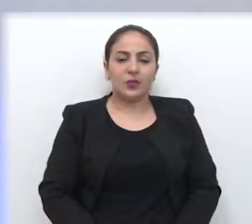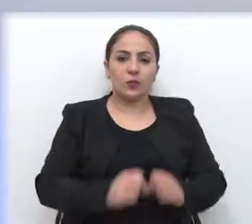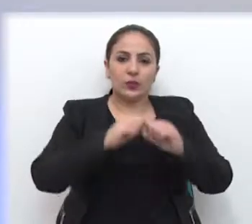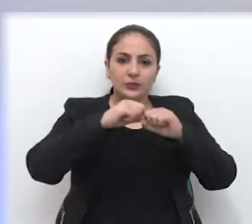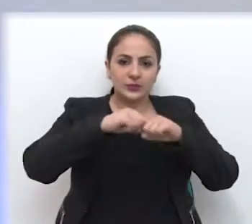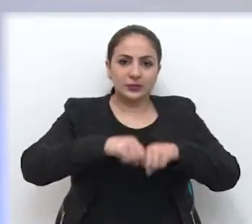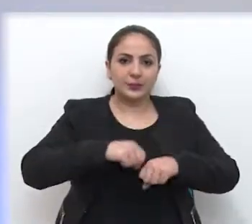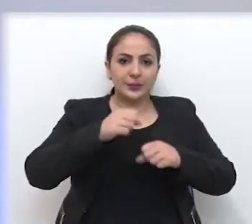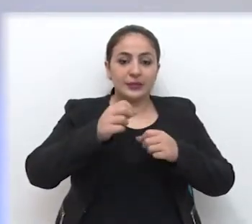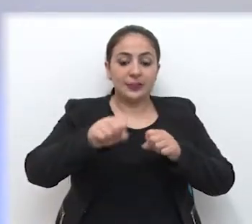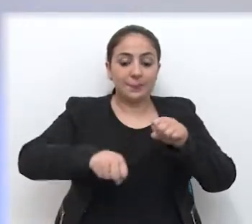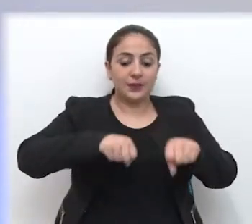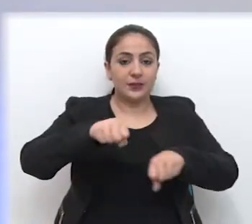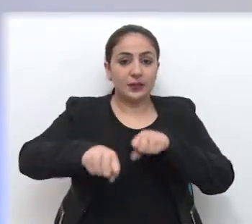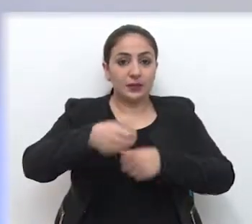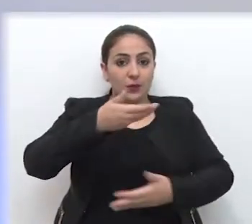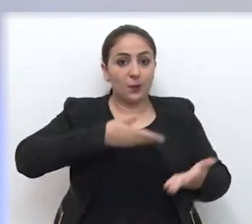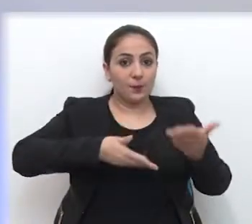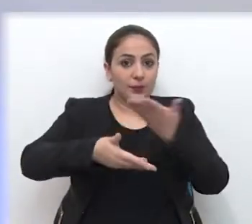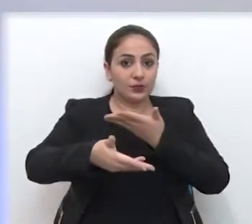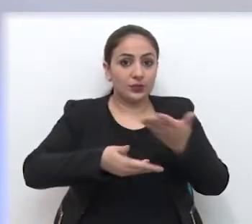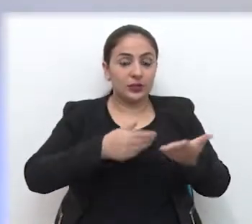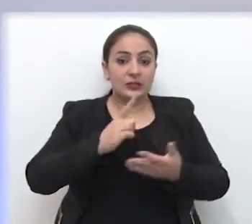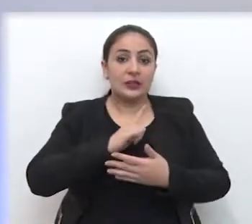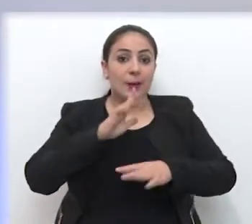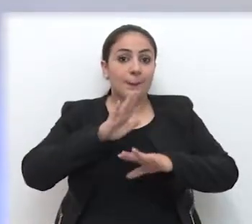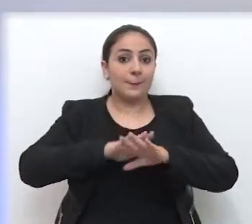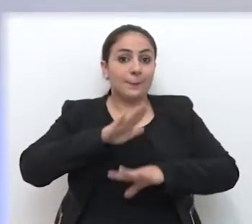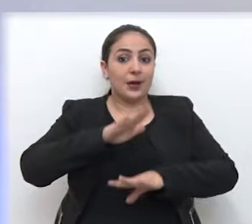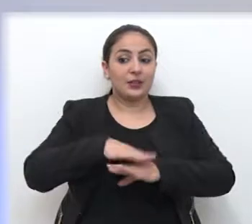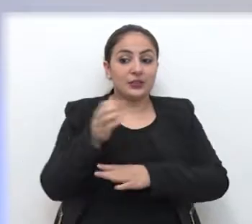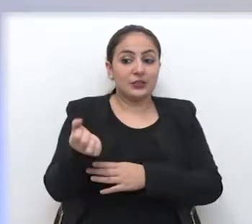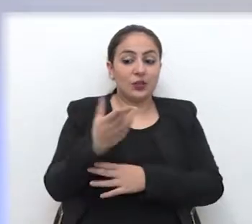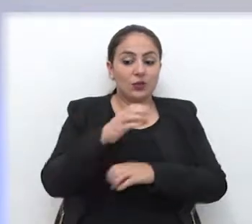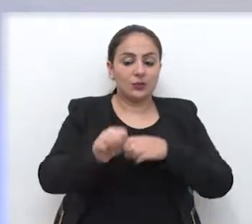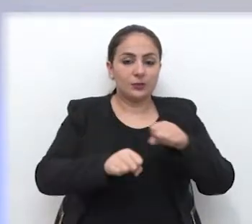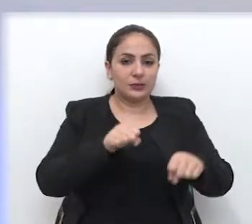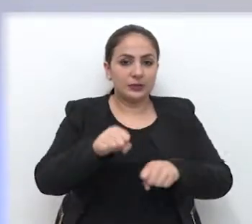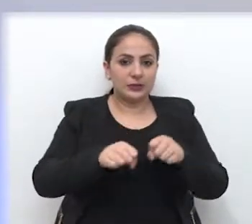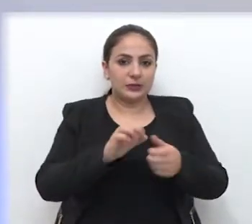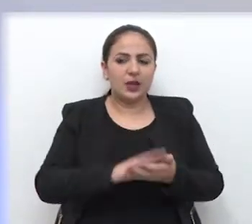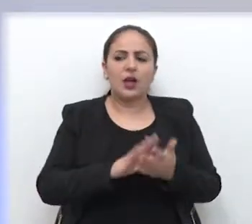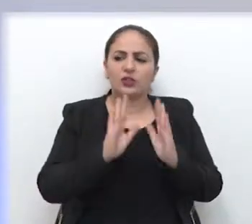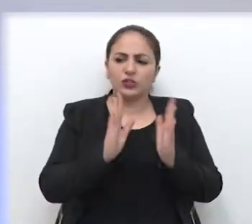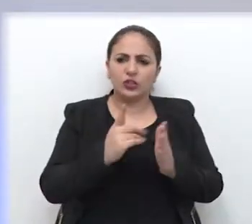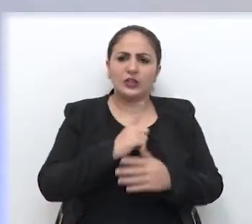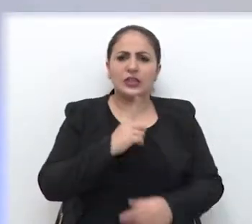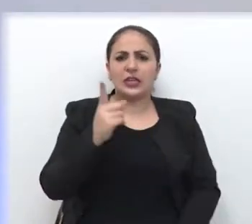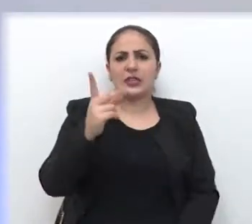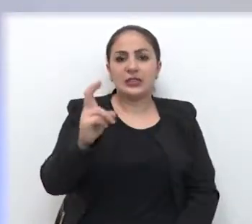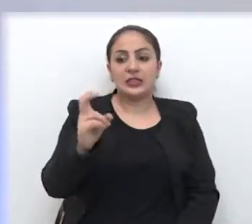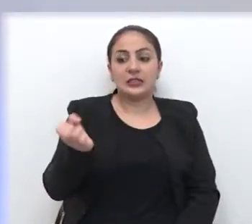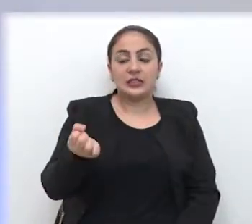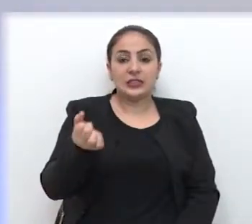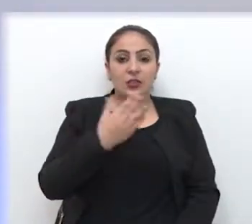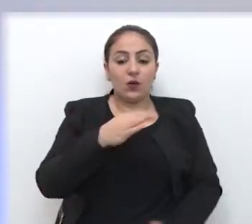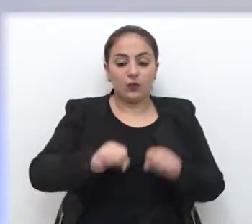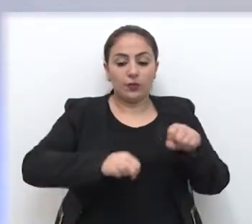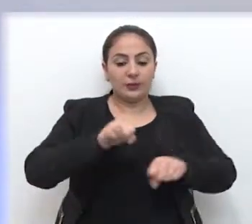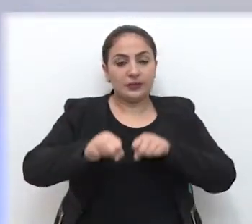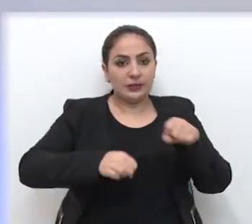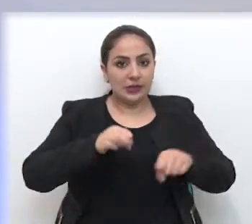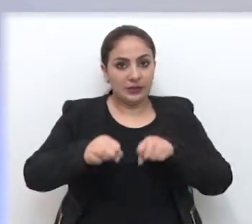O sistema de bicicletas compartilhadas passa a contar com novos equipamentos. Já são 15 novas